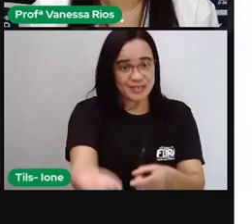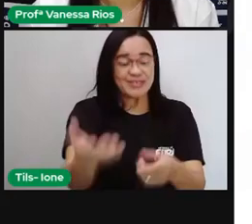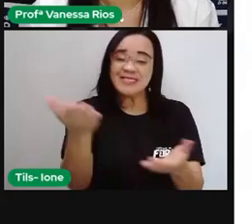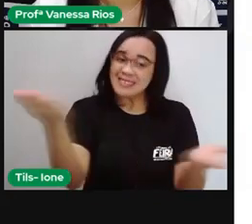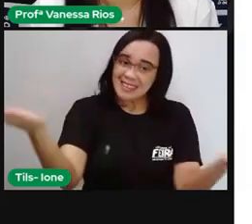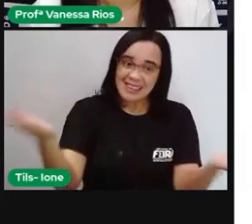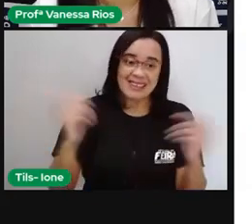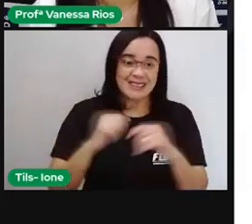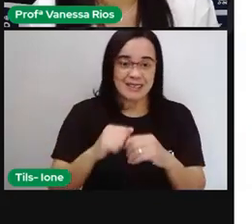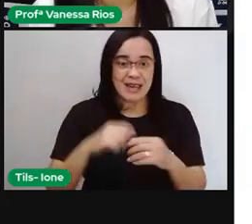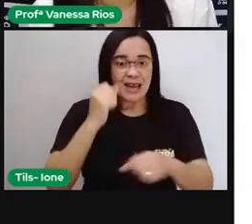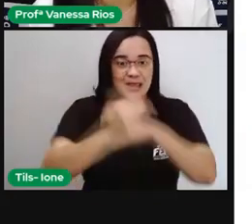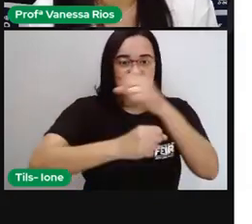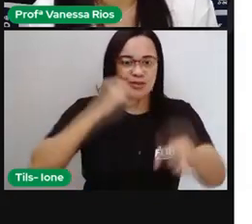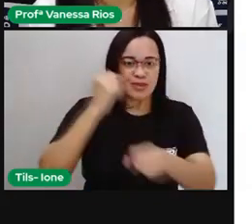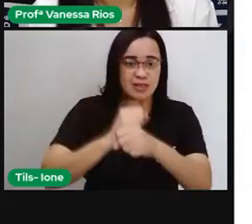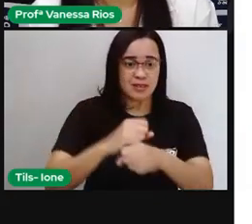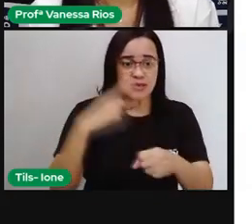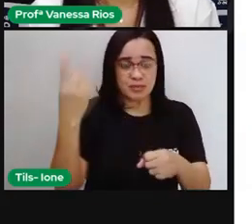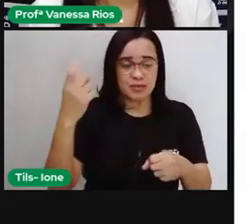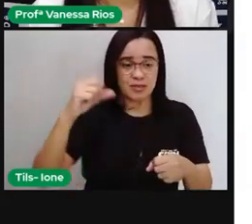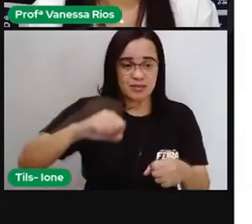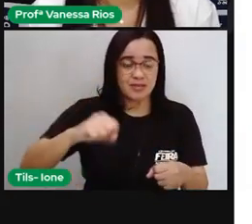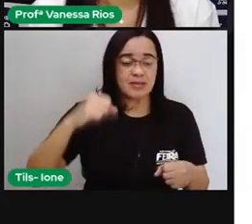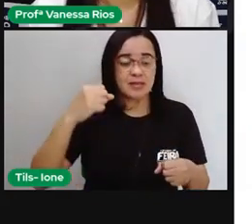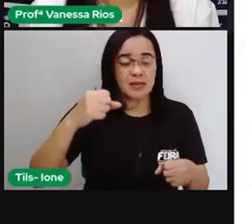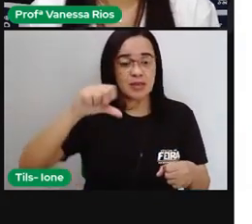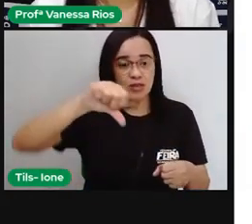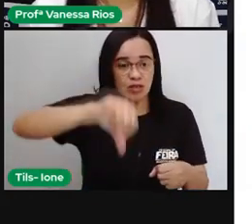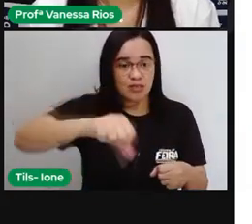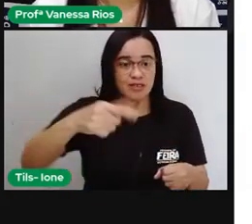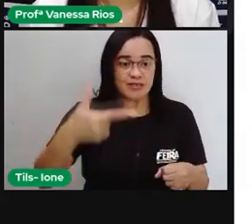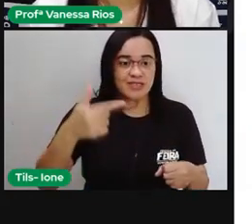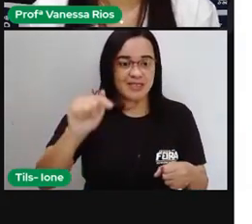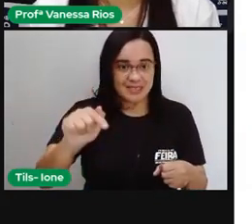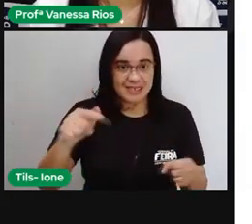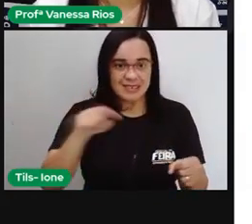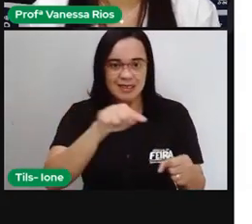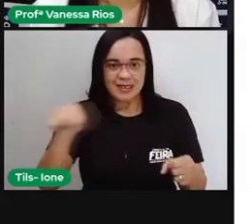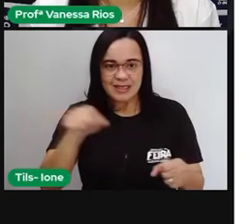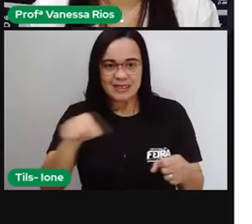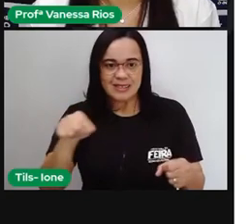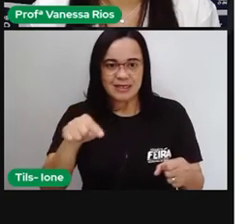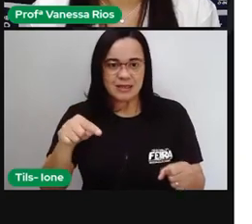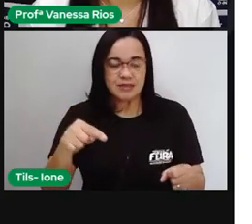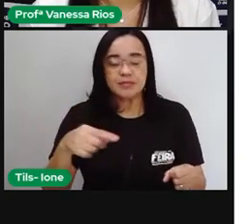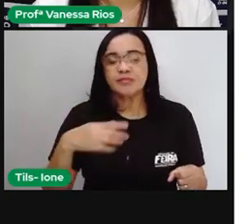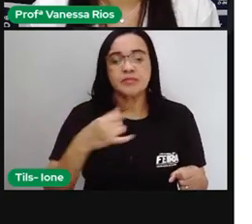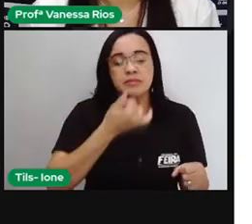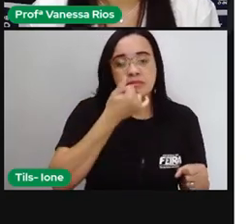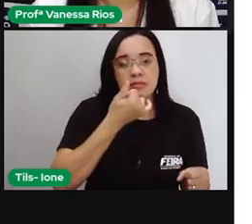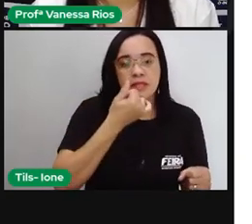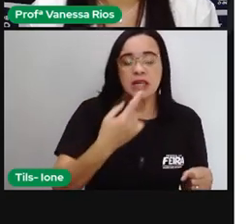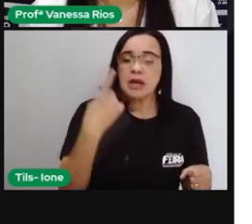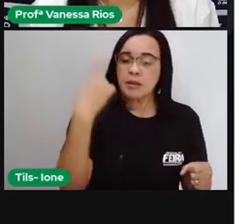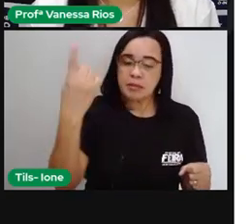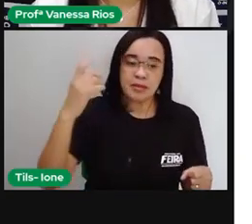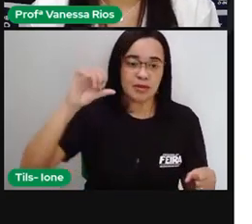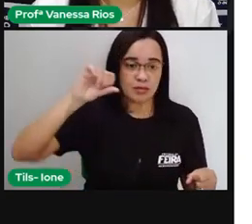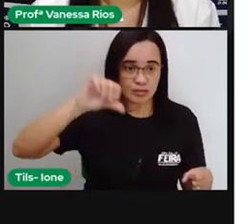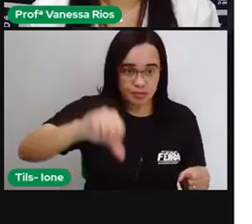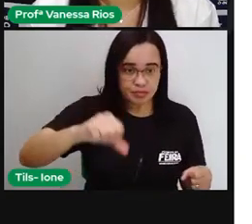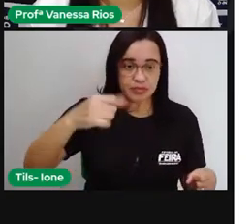e 1927, o pintor inicia uma série de trabalhos mais simples e em direção à